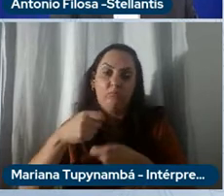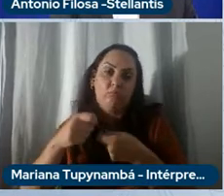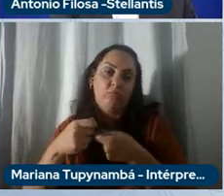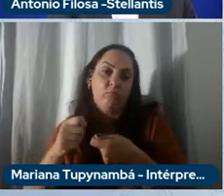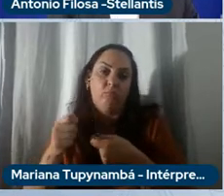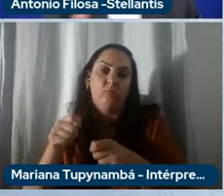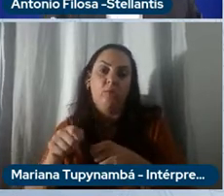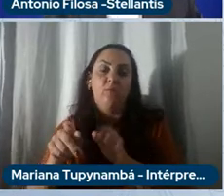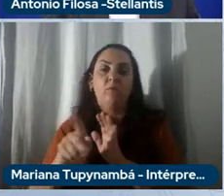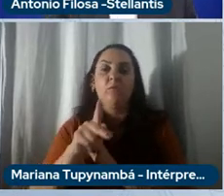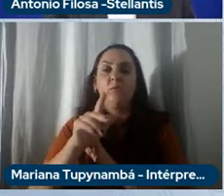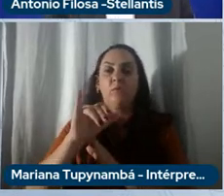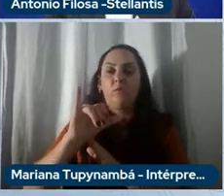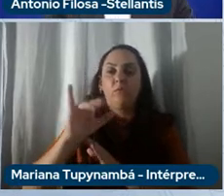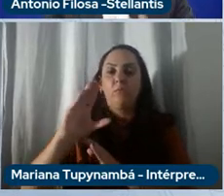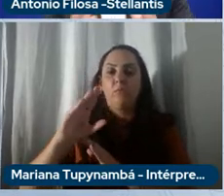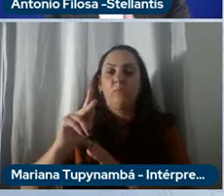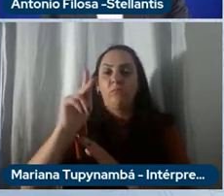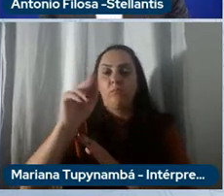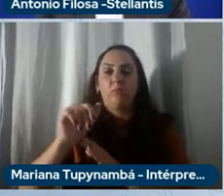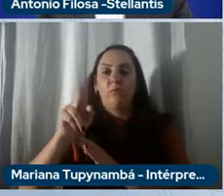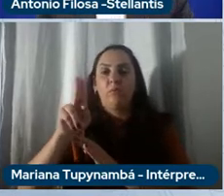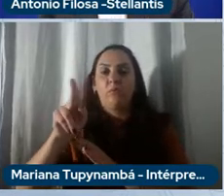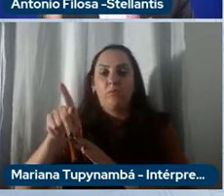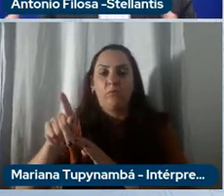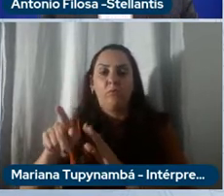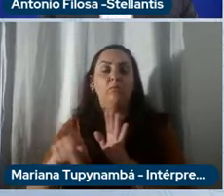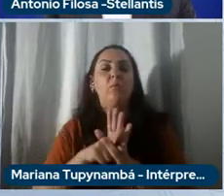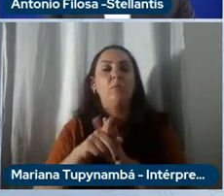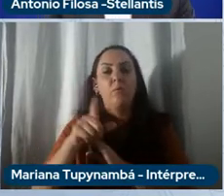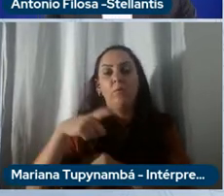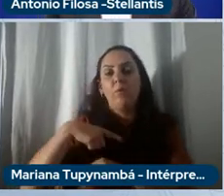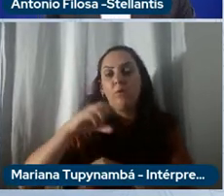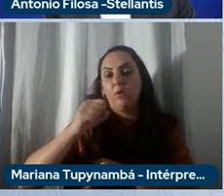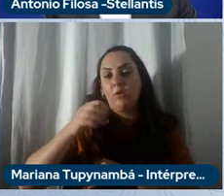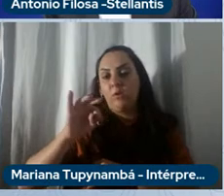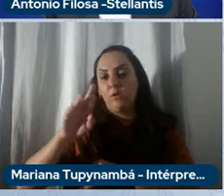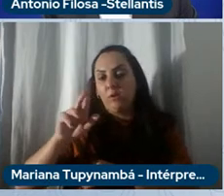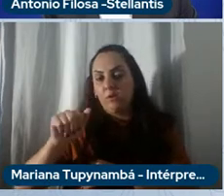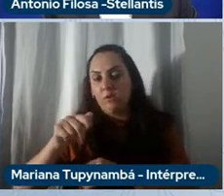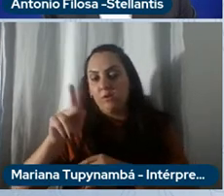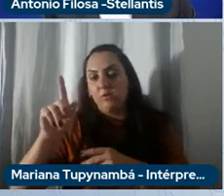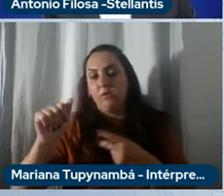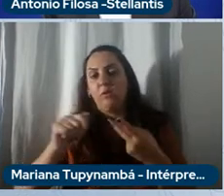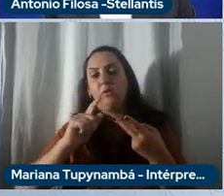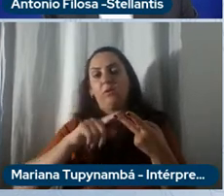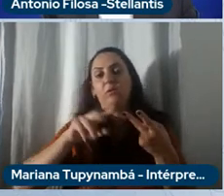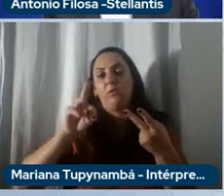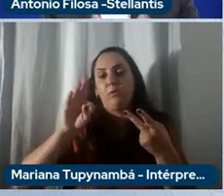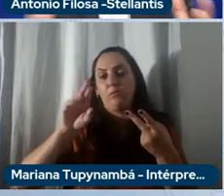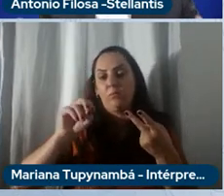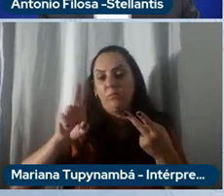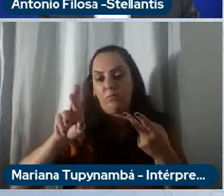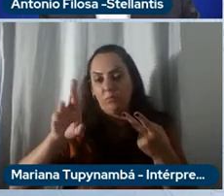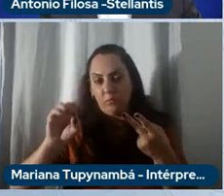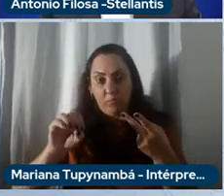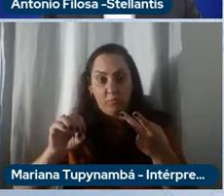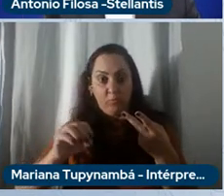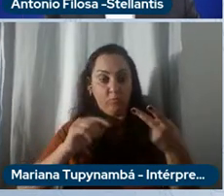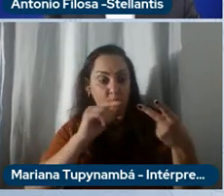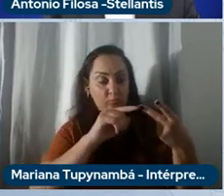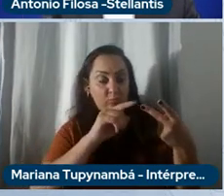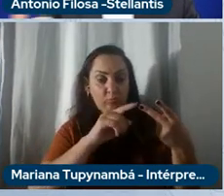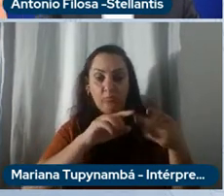Strada que é líder de mercado temos a Fiat Toro que é a segunda pick-up mais vendida no Brasil por exemplo mas podemos